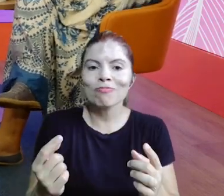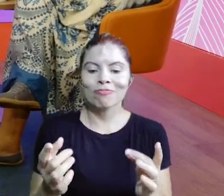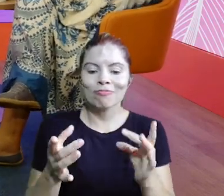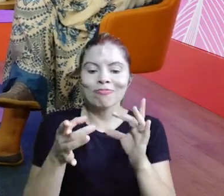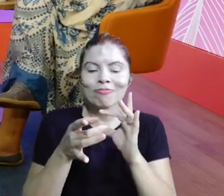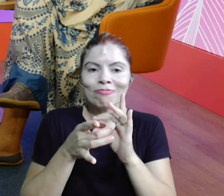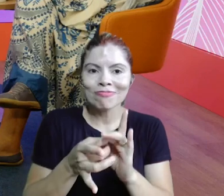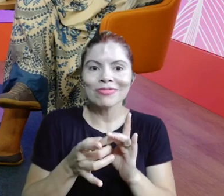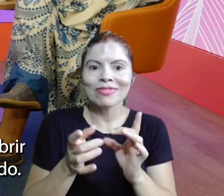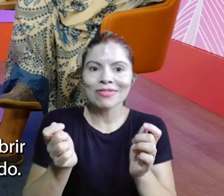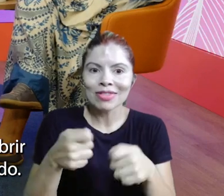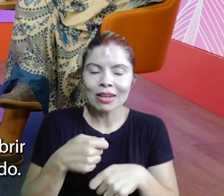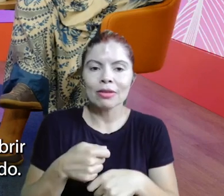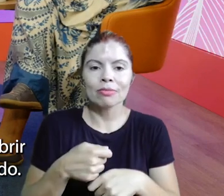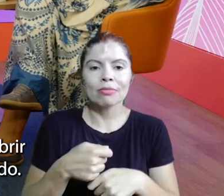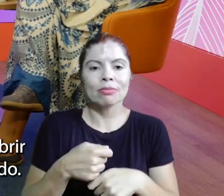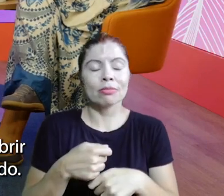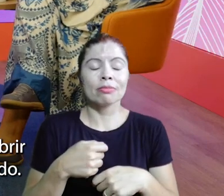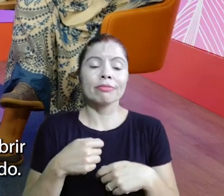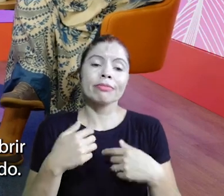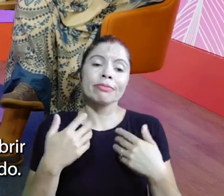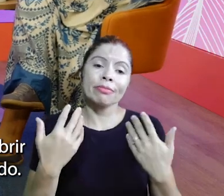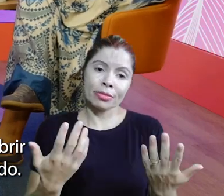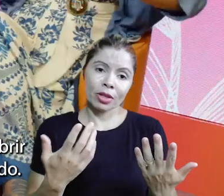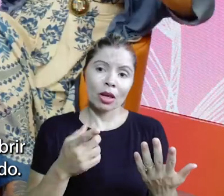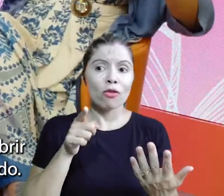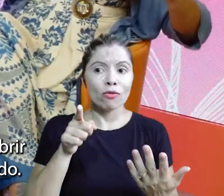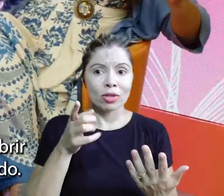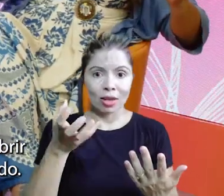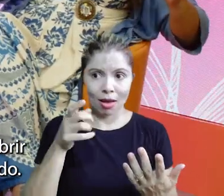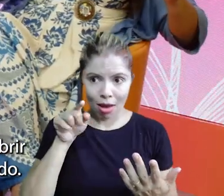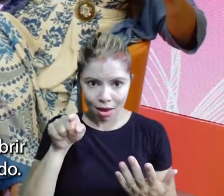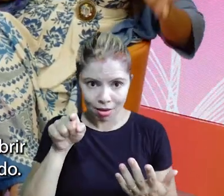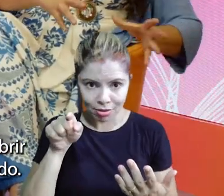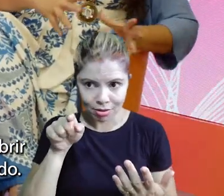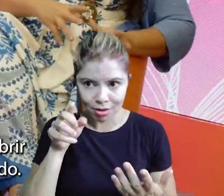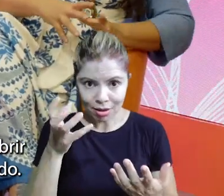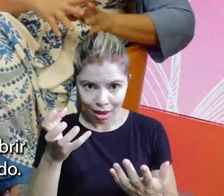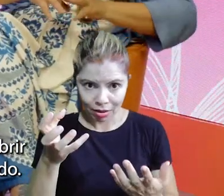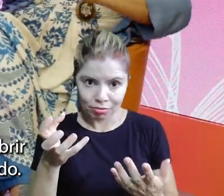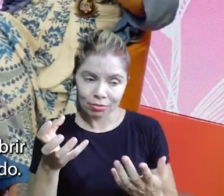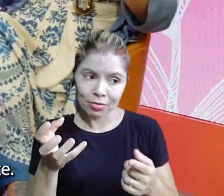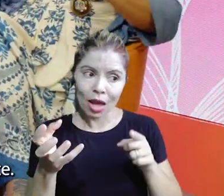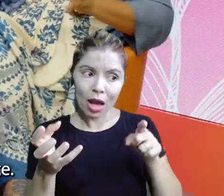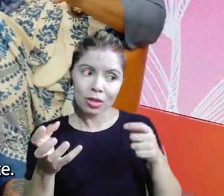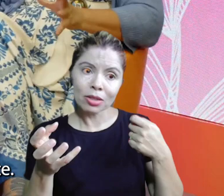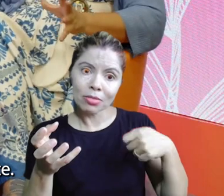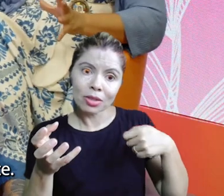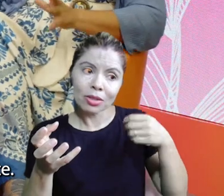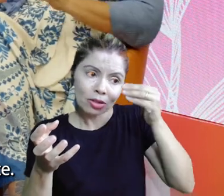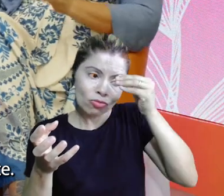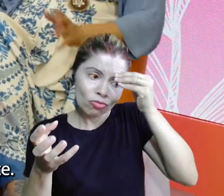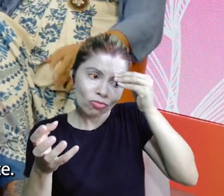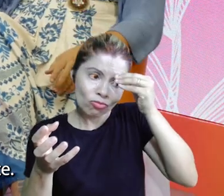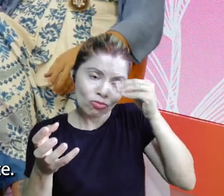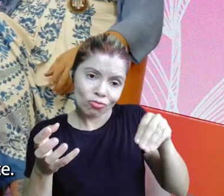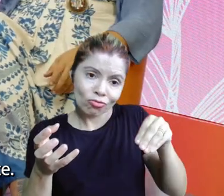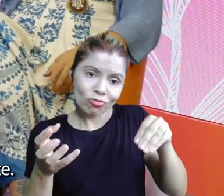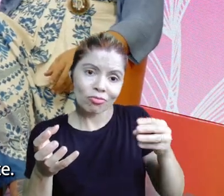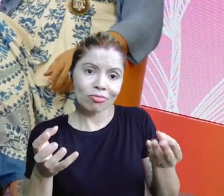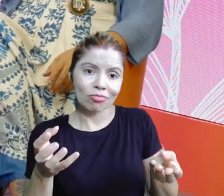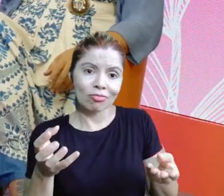Você, você tem que entender que, pra ter uma coisa, você tem que abrir mão de outra coisa, e não dá pra querer ter tudo momentaneamente,